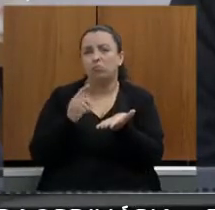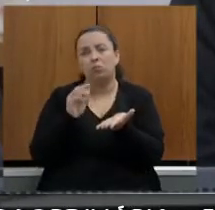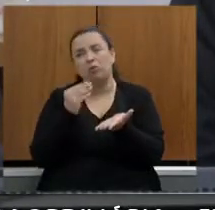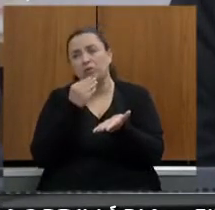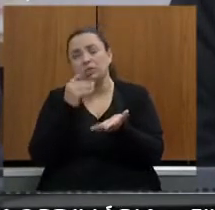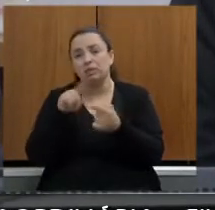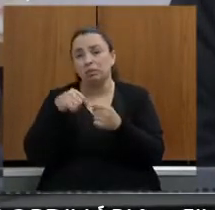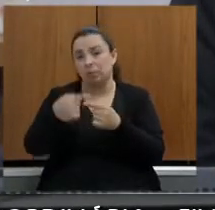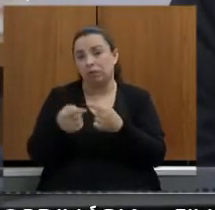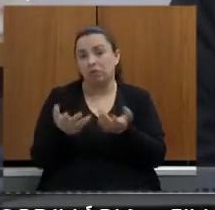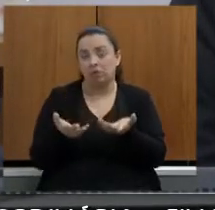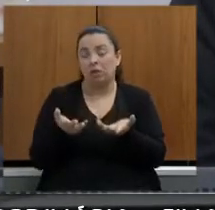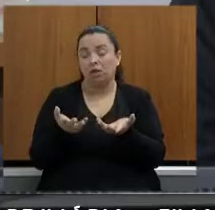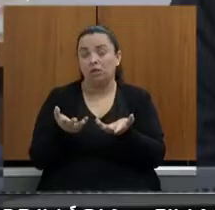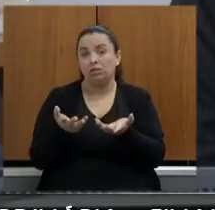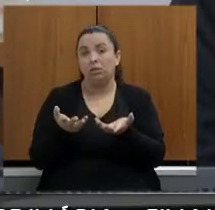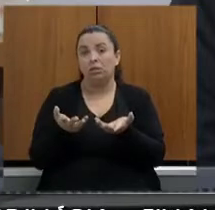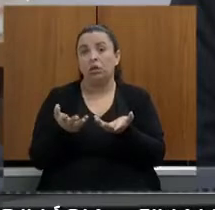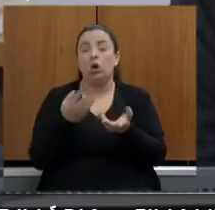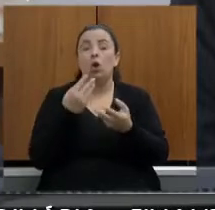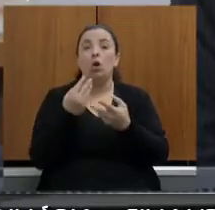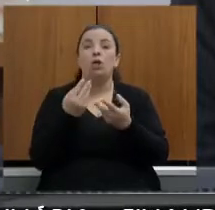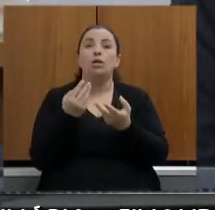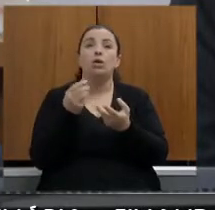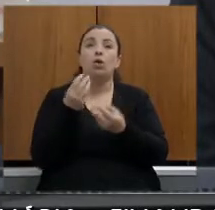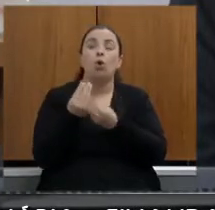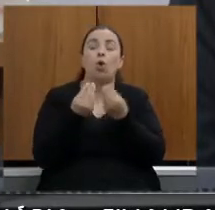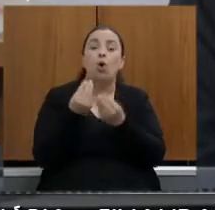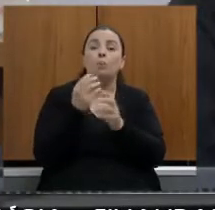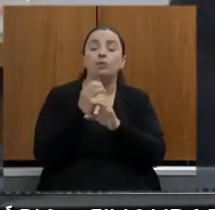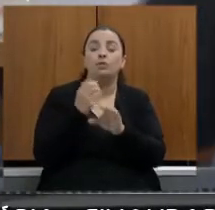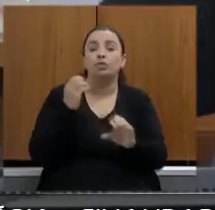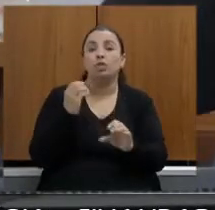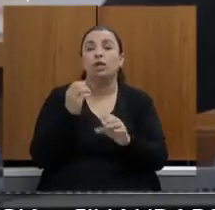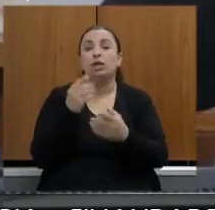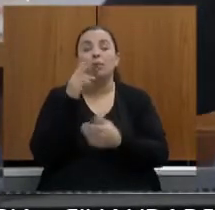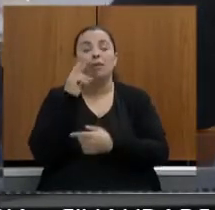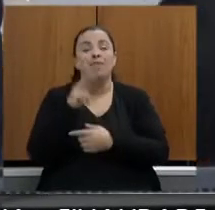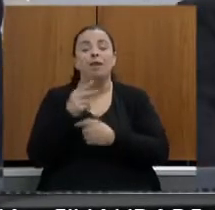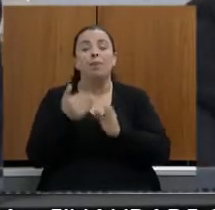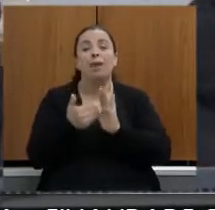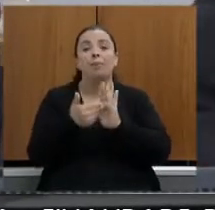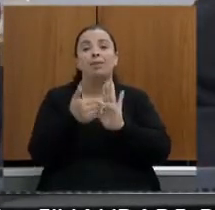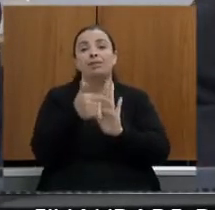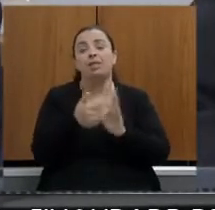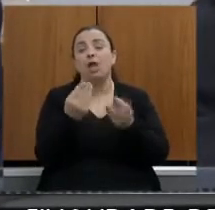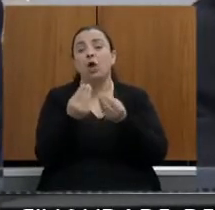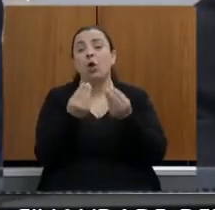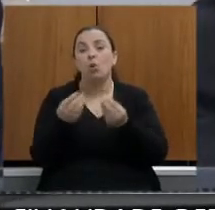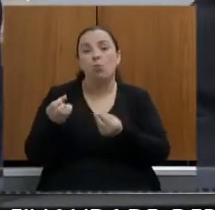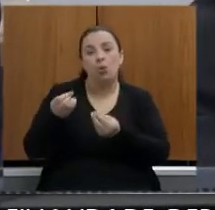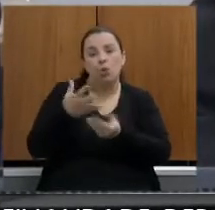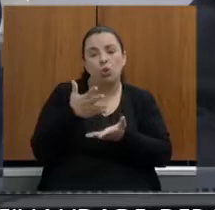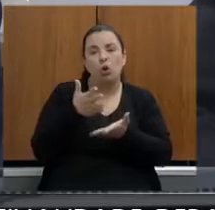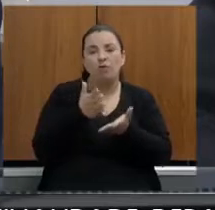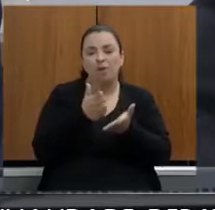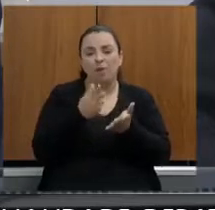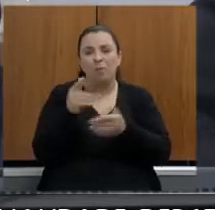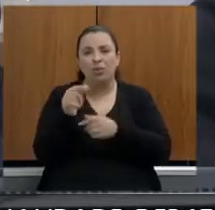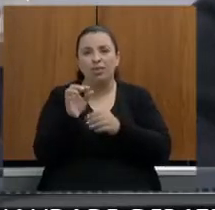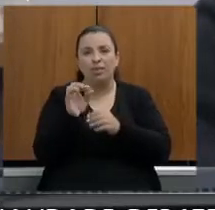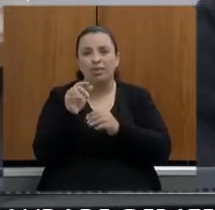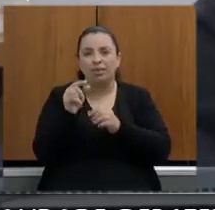semana com os nossos engenheiros para apresentar essa mudança de